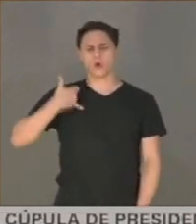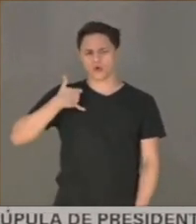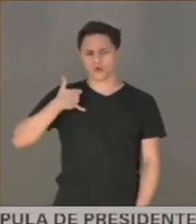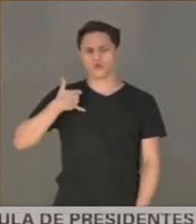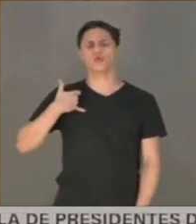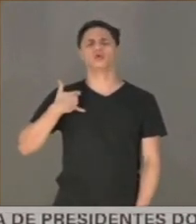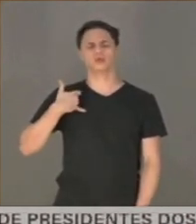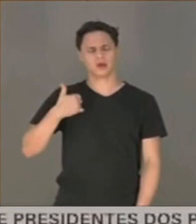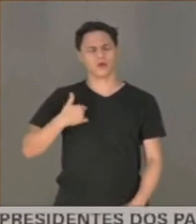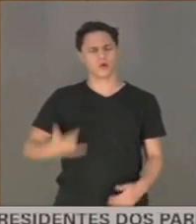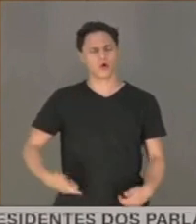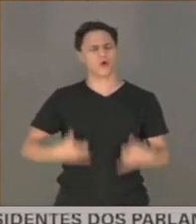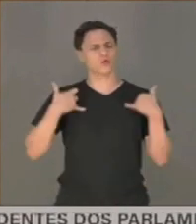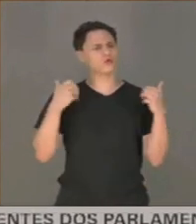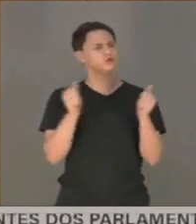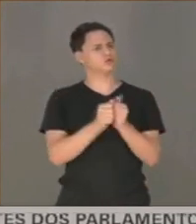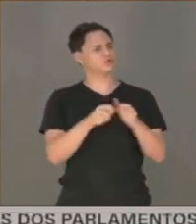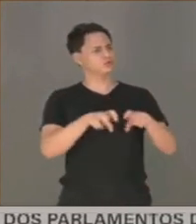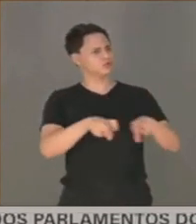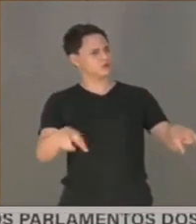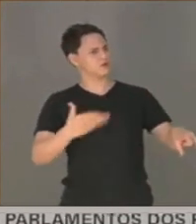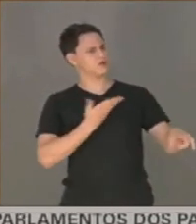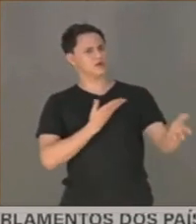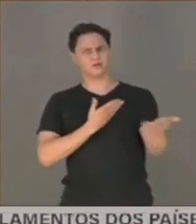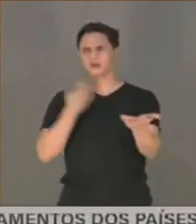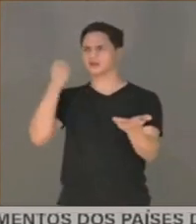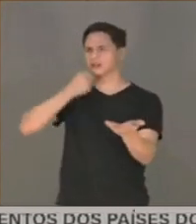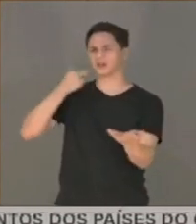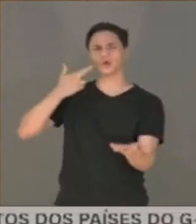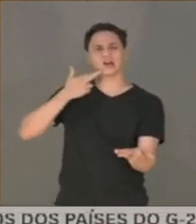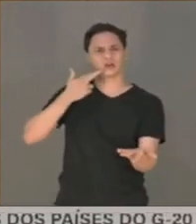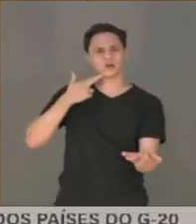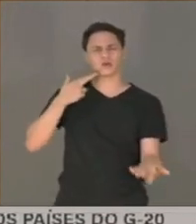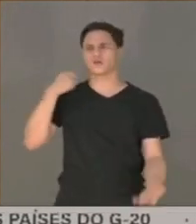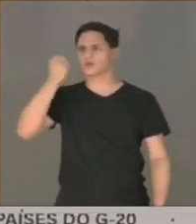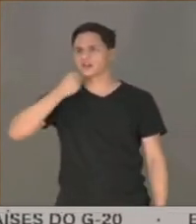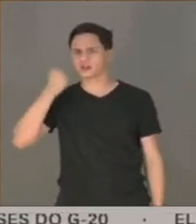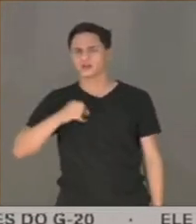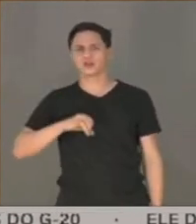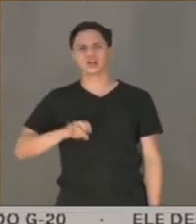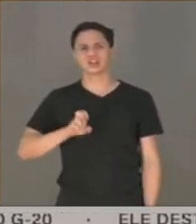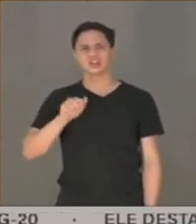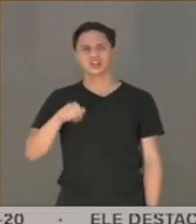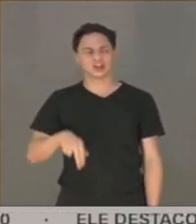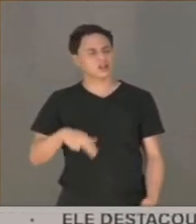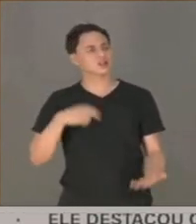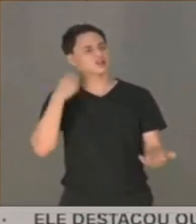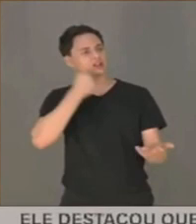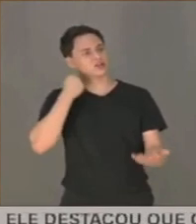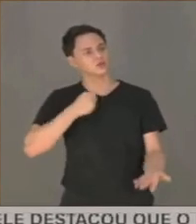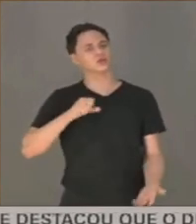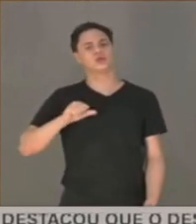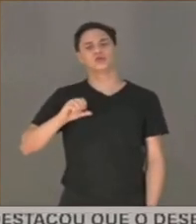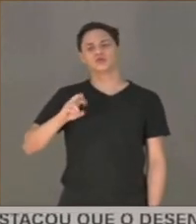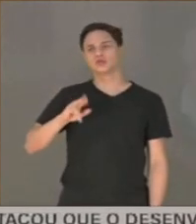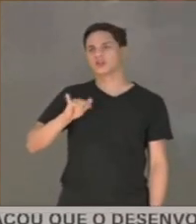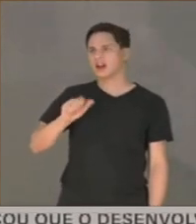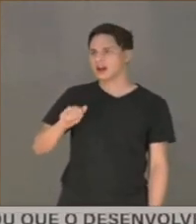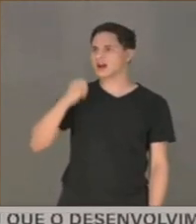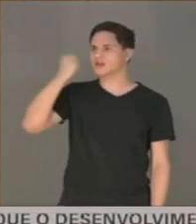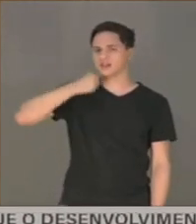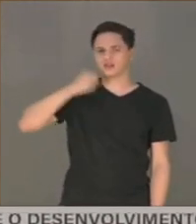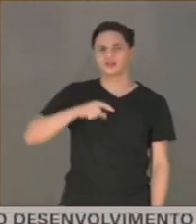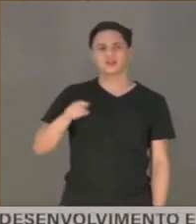estar nessa legislatura com colegas, como o senador Randolfe, como o senador Jampolco, a senadora Soraya, a senadora Zenaide, tantos